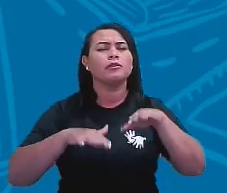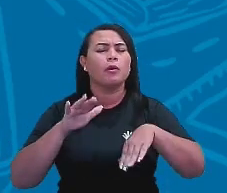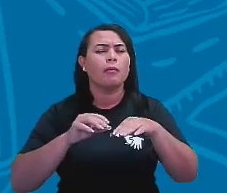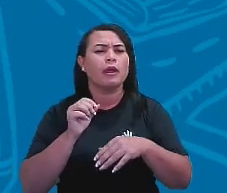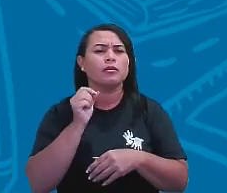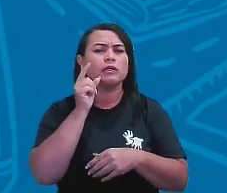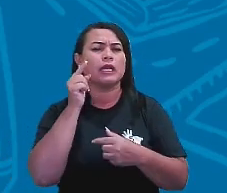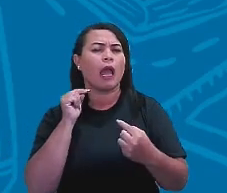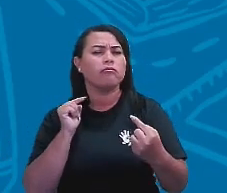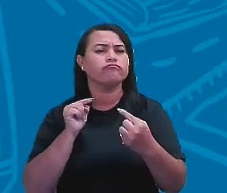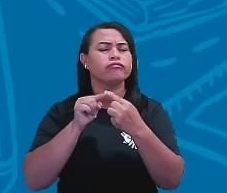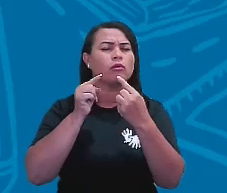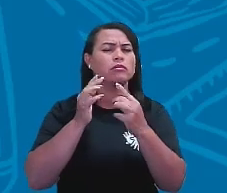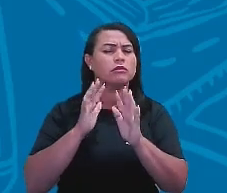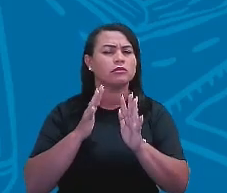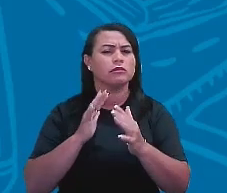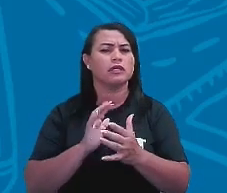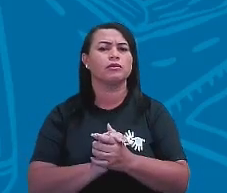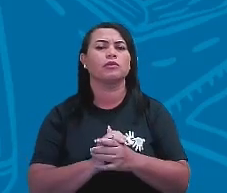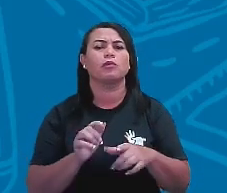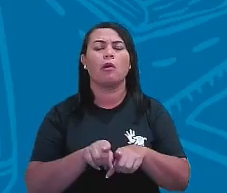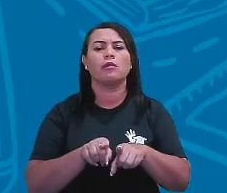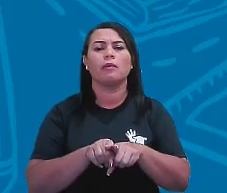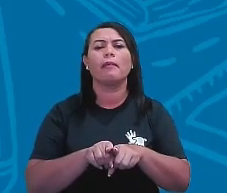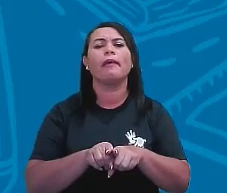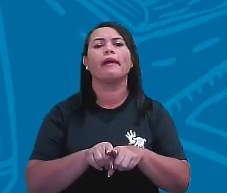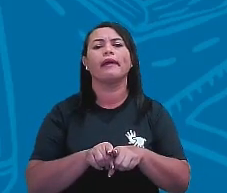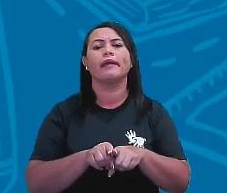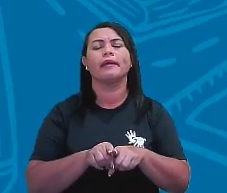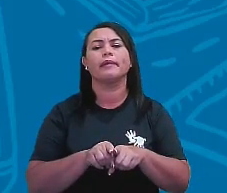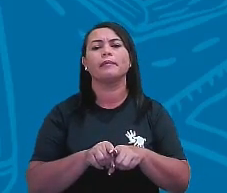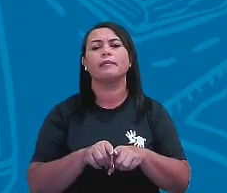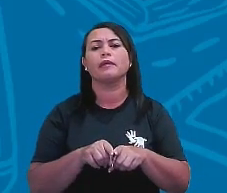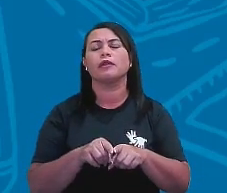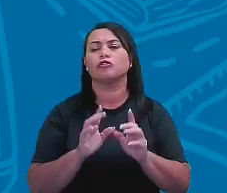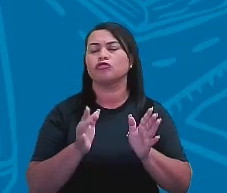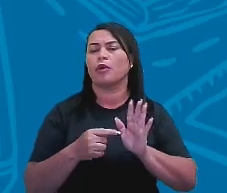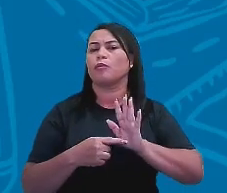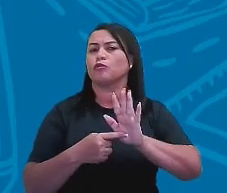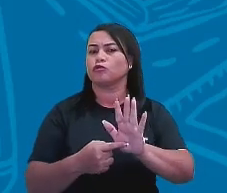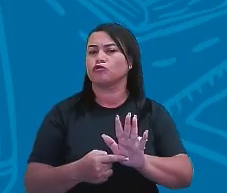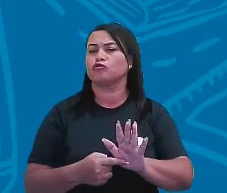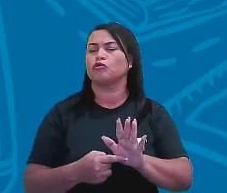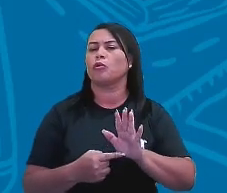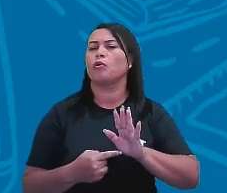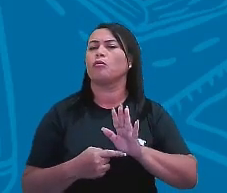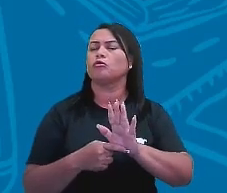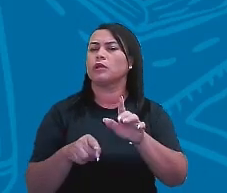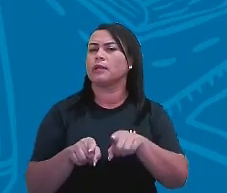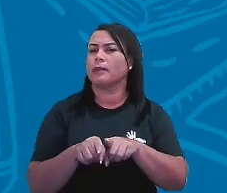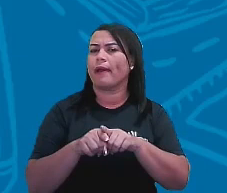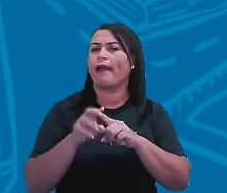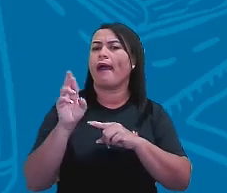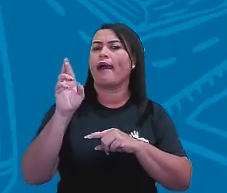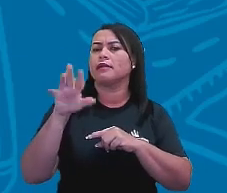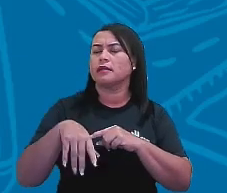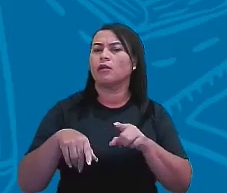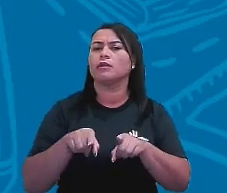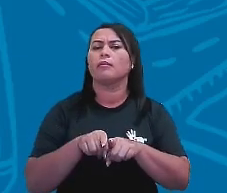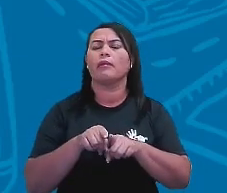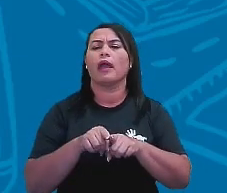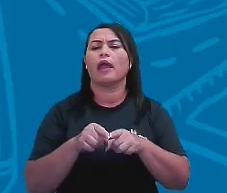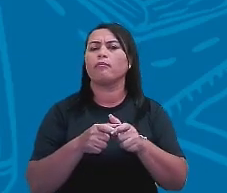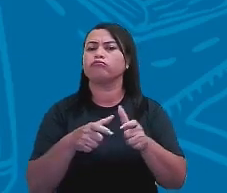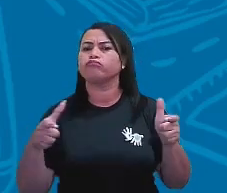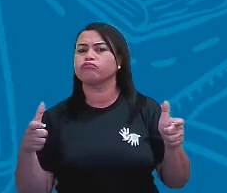trabalhou. Trazendo a questão também de trazer razão, proporção, para que a gente